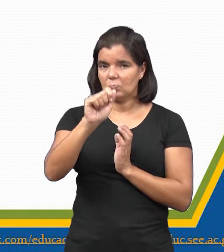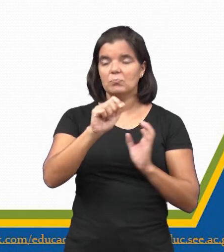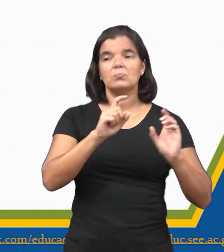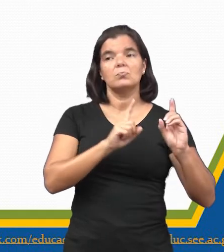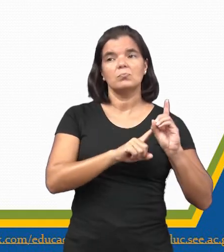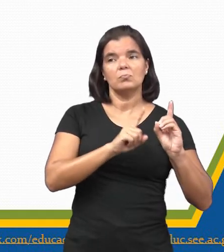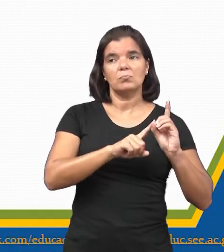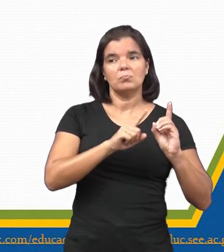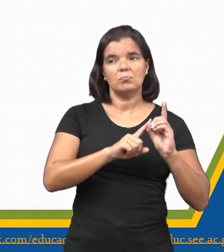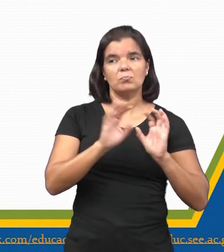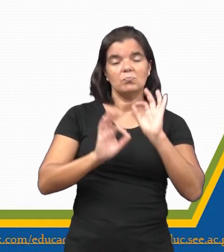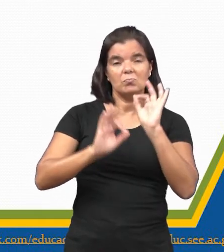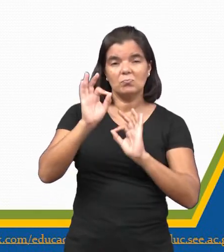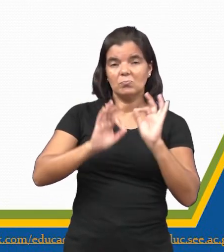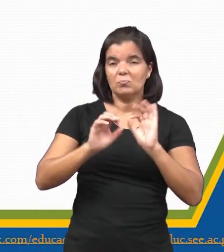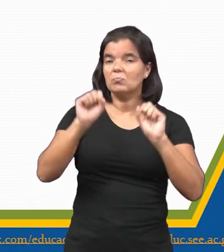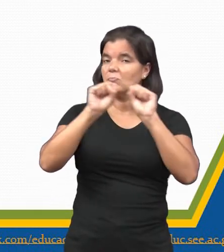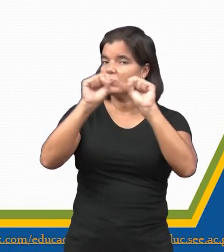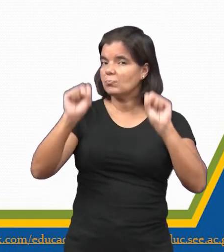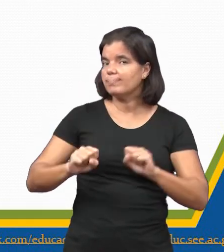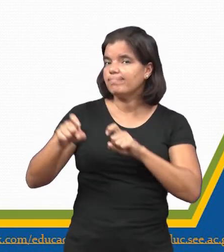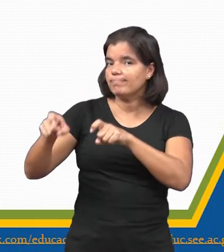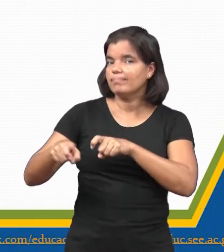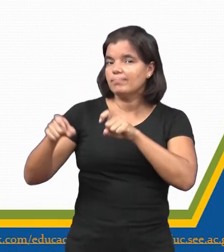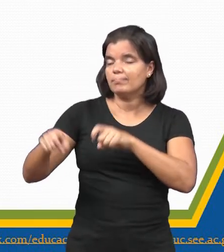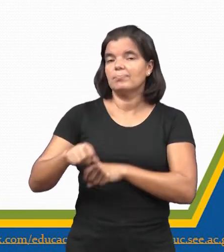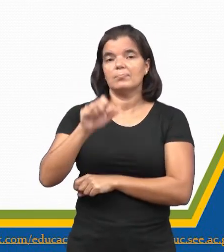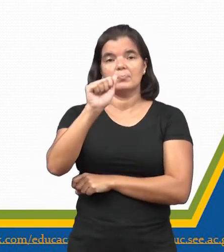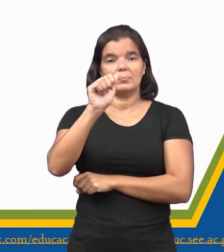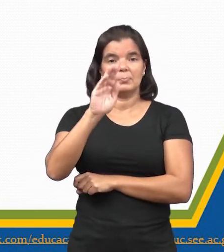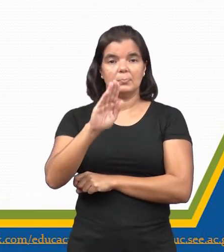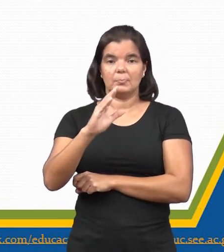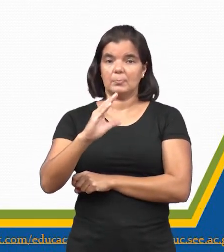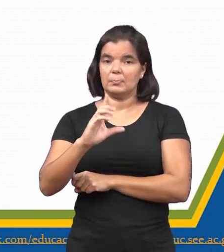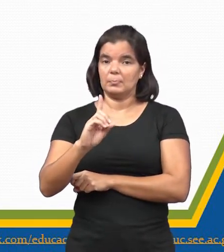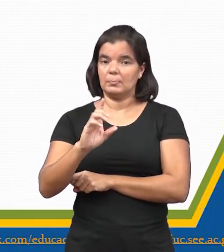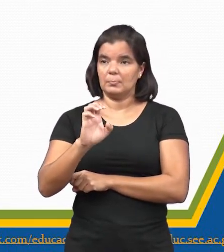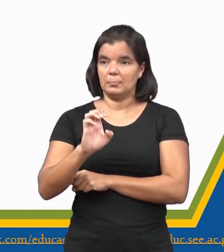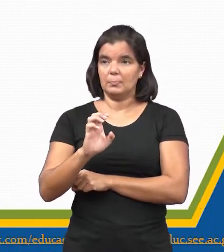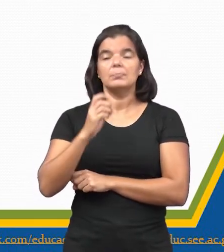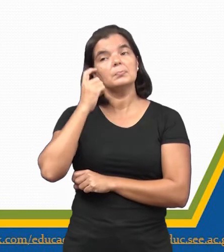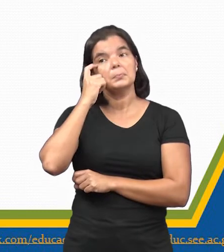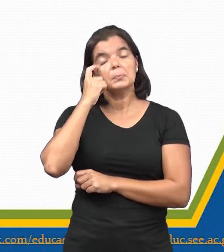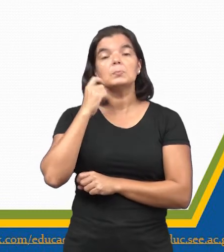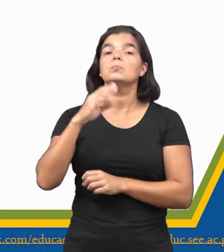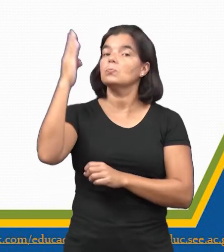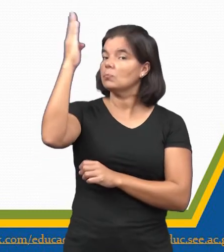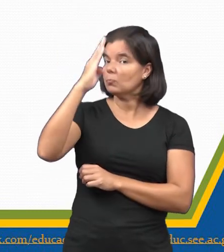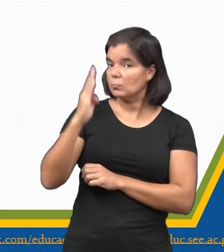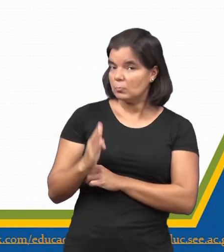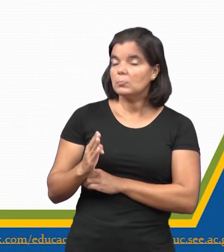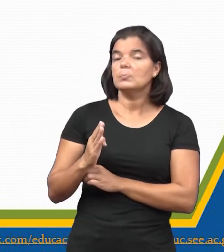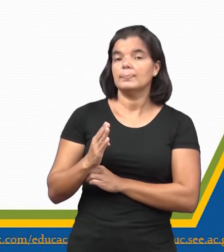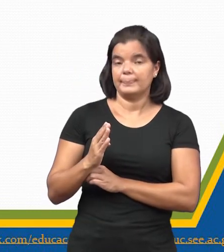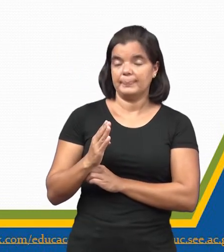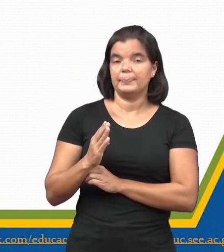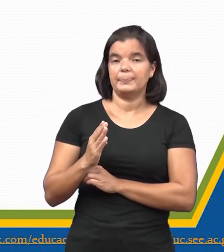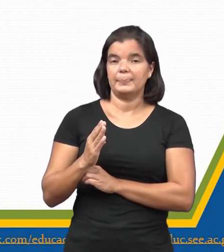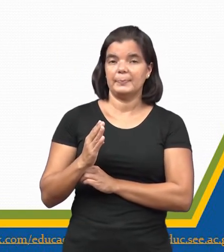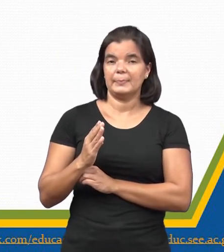montagem do sistema colonial. E aí, pessoal? A, B, C ou D. Olha só, o Brasil, né?